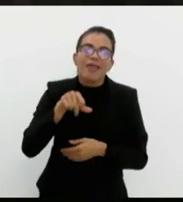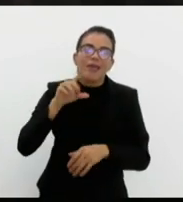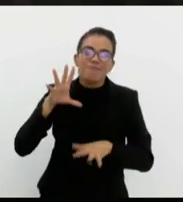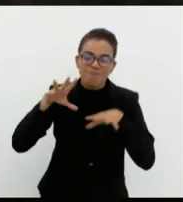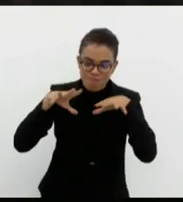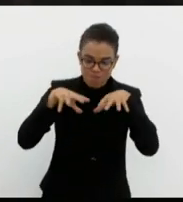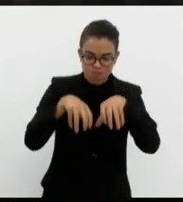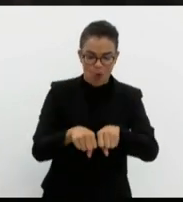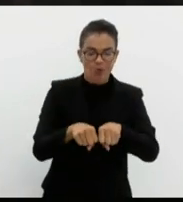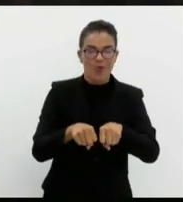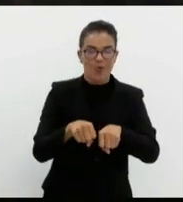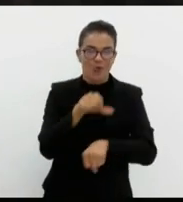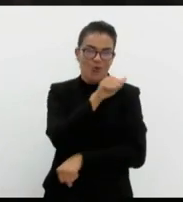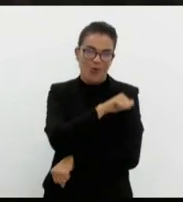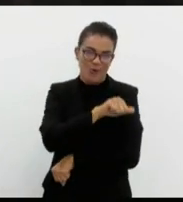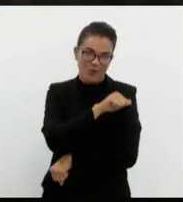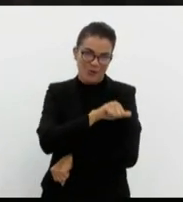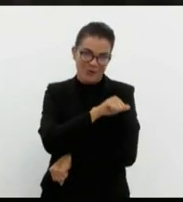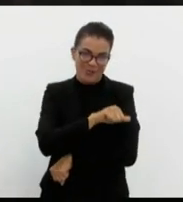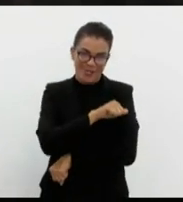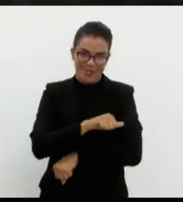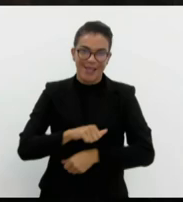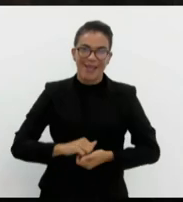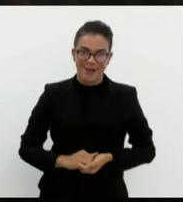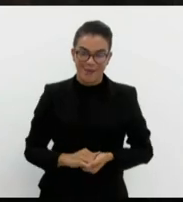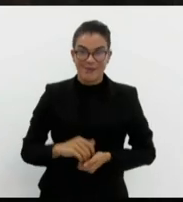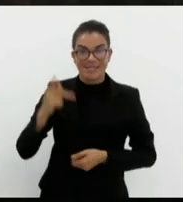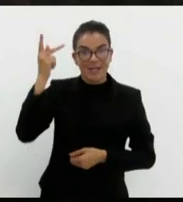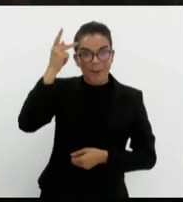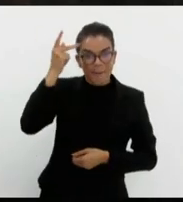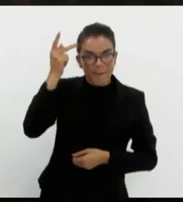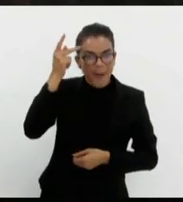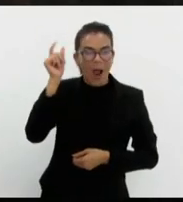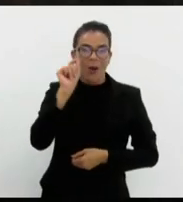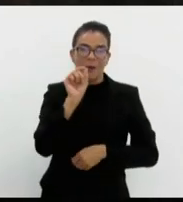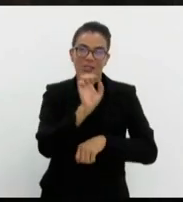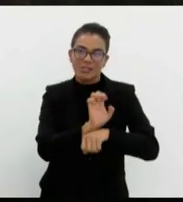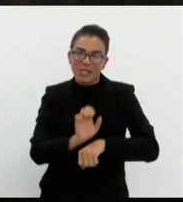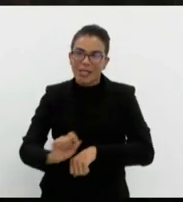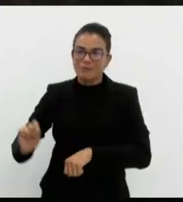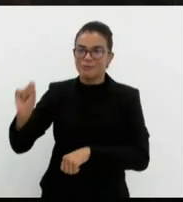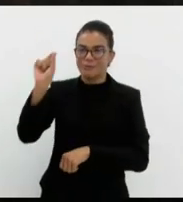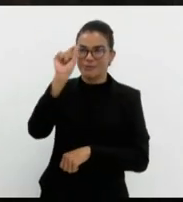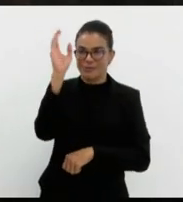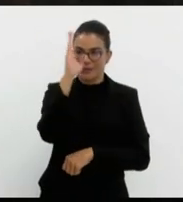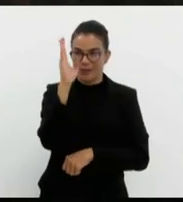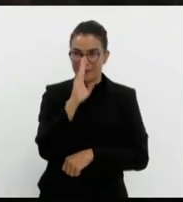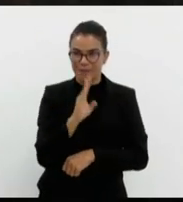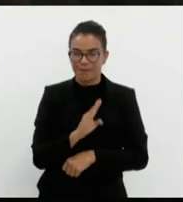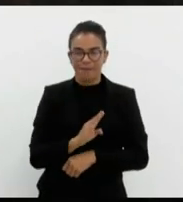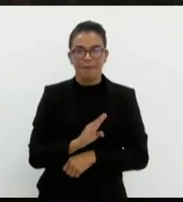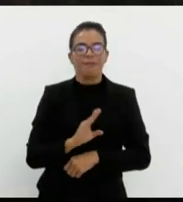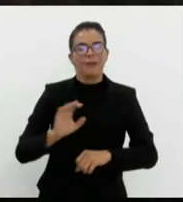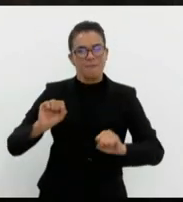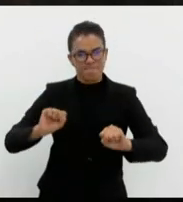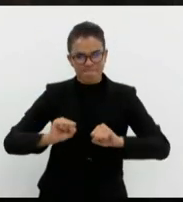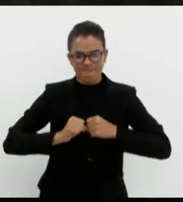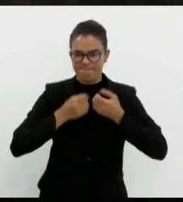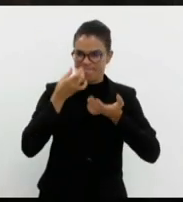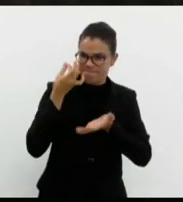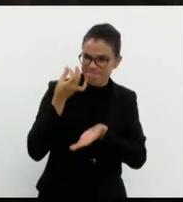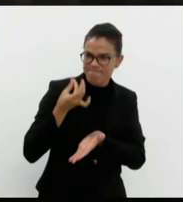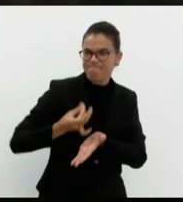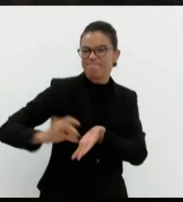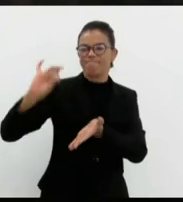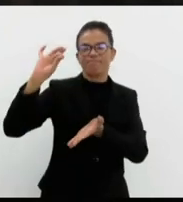como sua segunda pátria, São Paulo e outros estados, repudio com veemência a